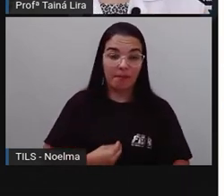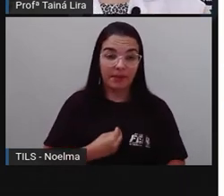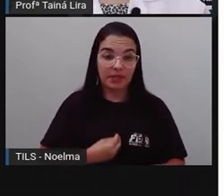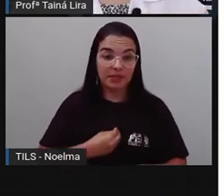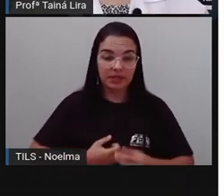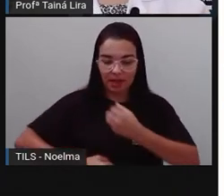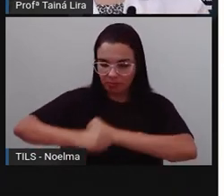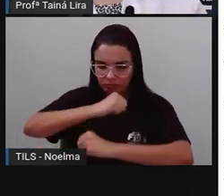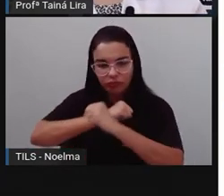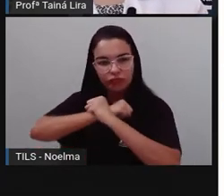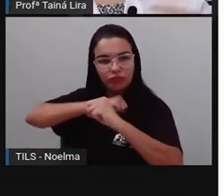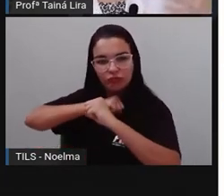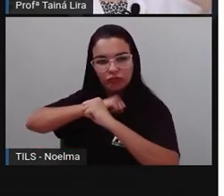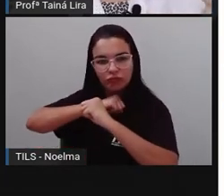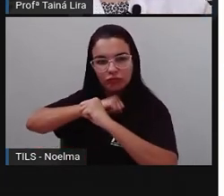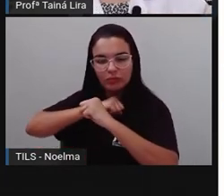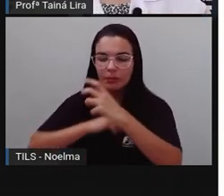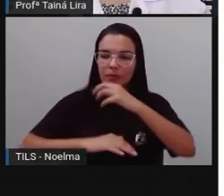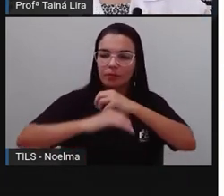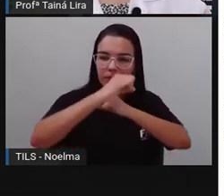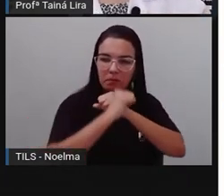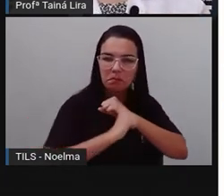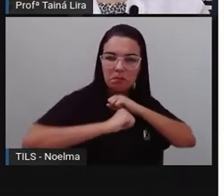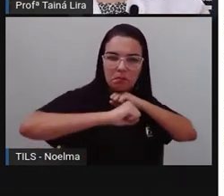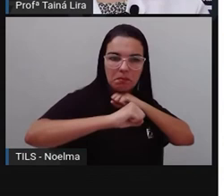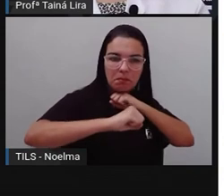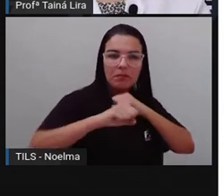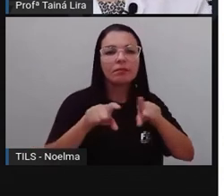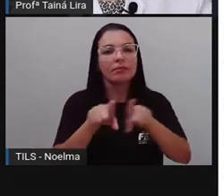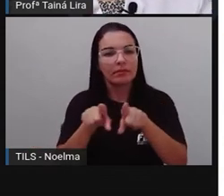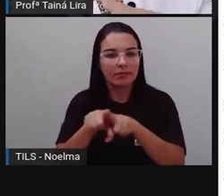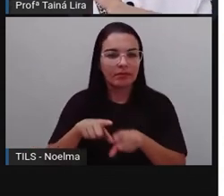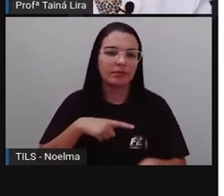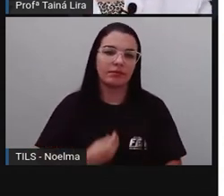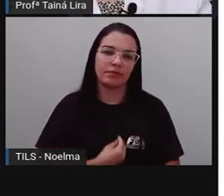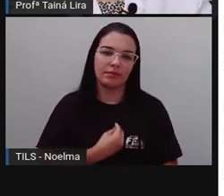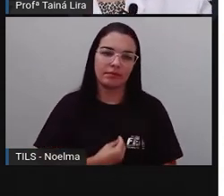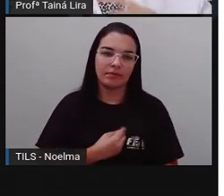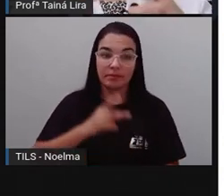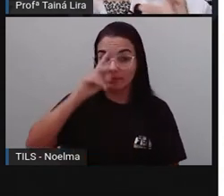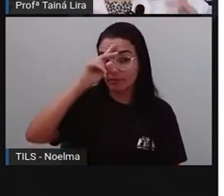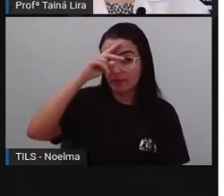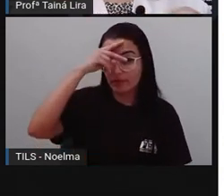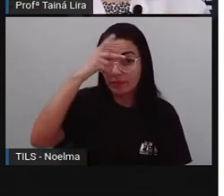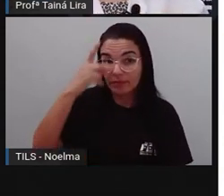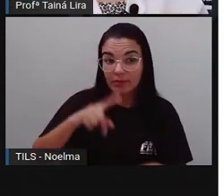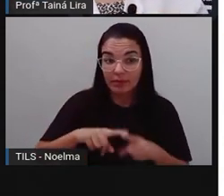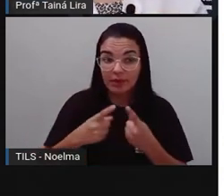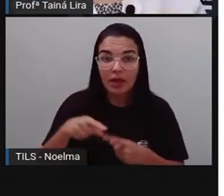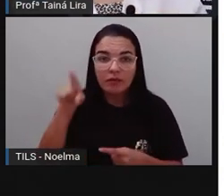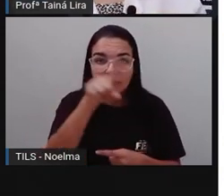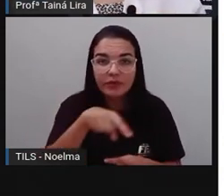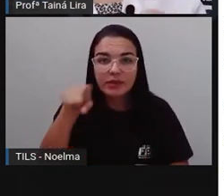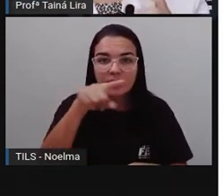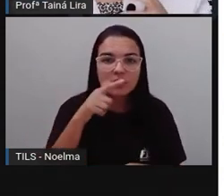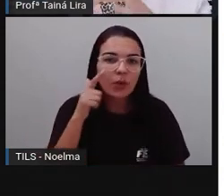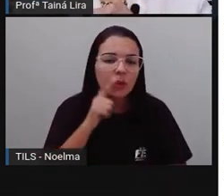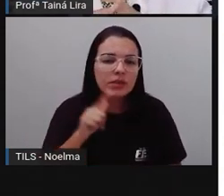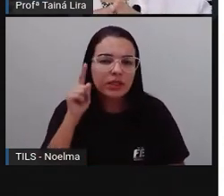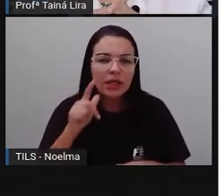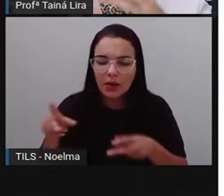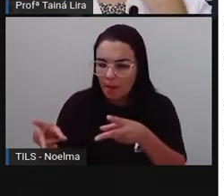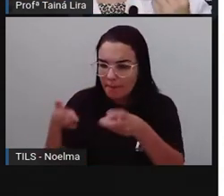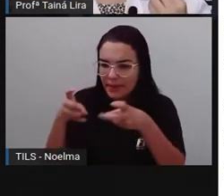artes marciais, o judô, o karatê, tá bom? Então, vocês estão conseguindo perceber segundo ano